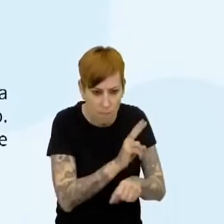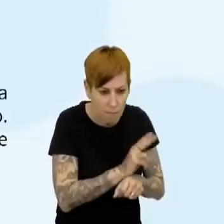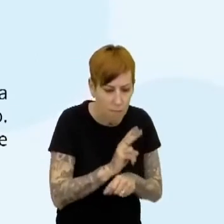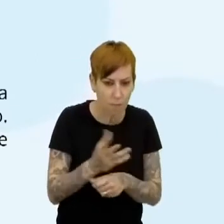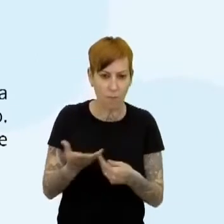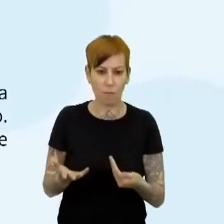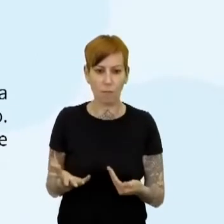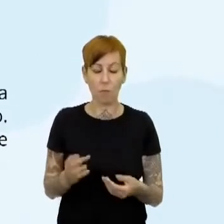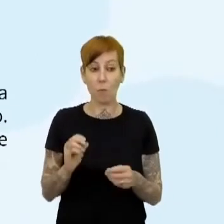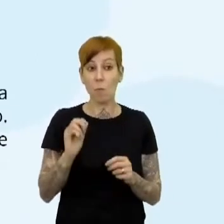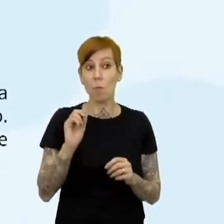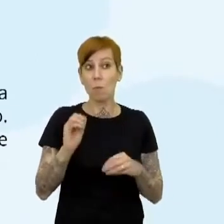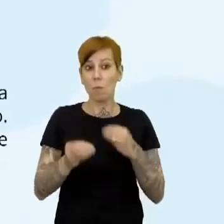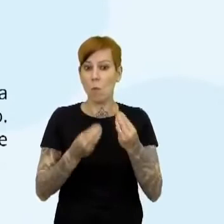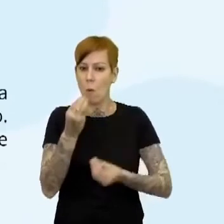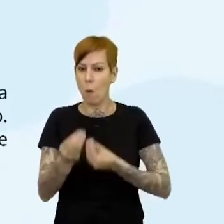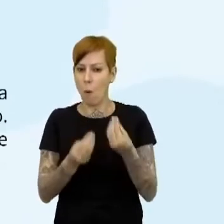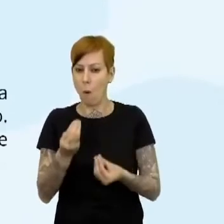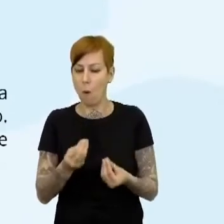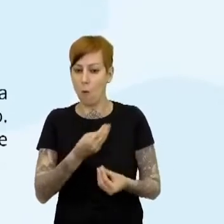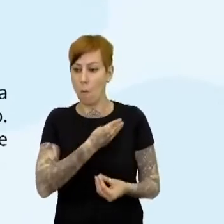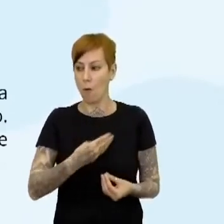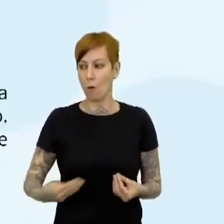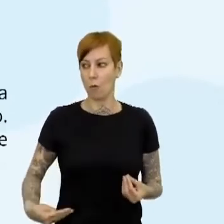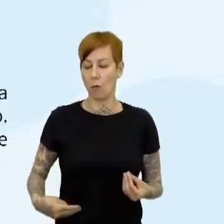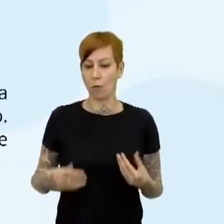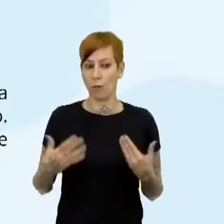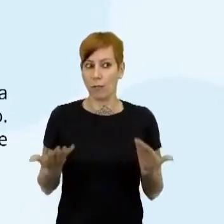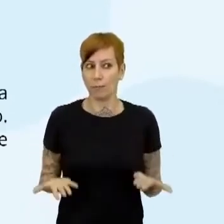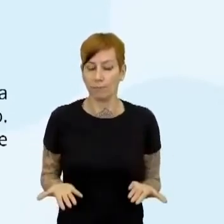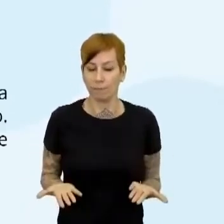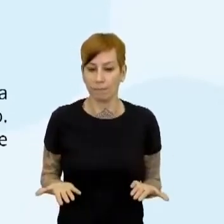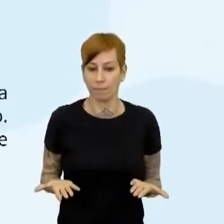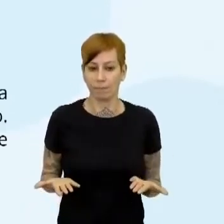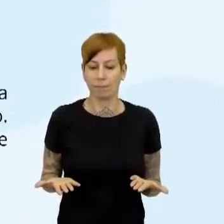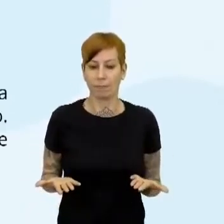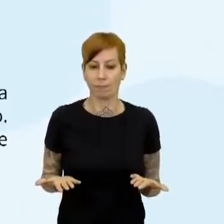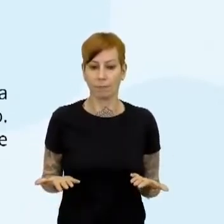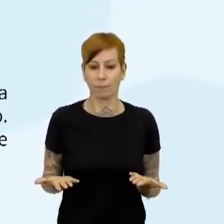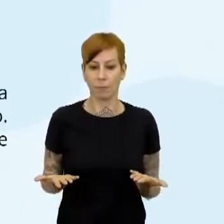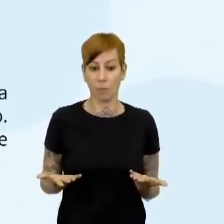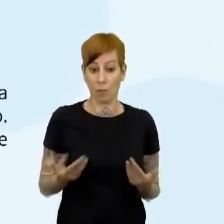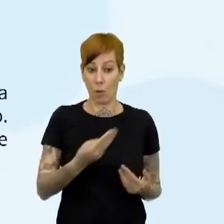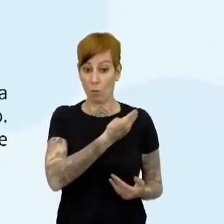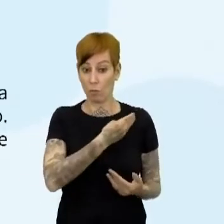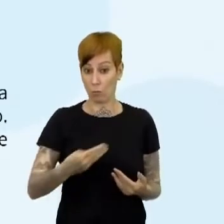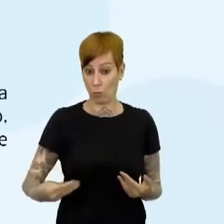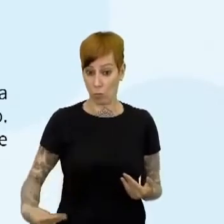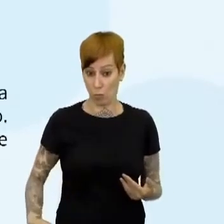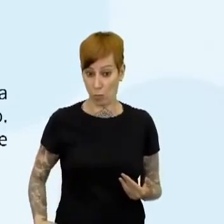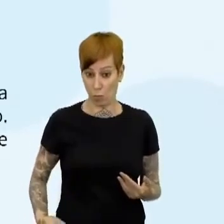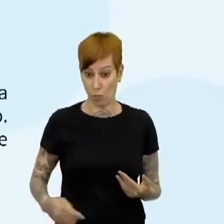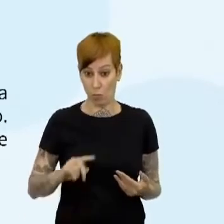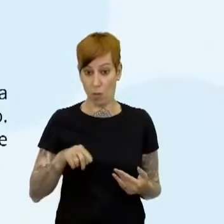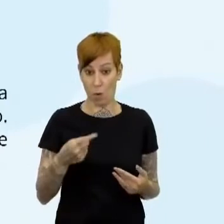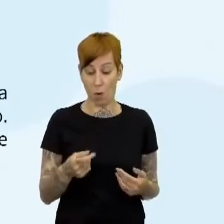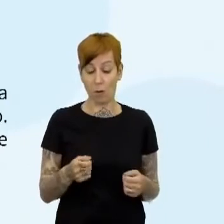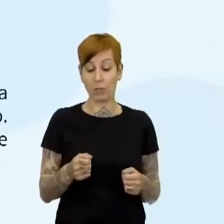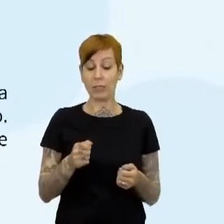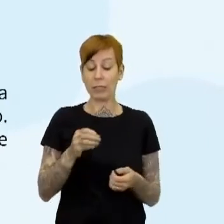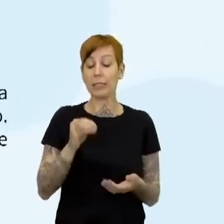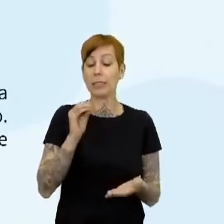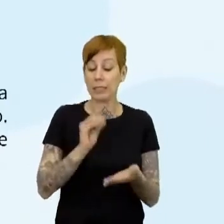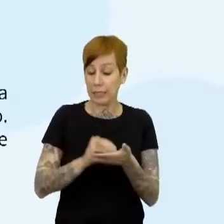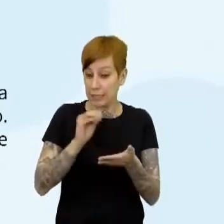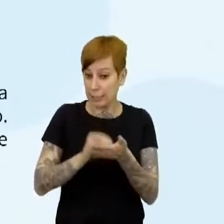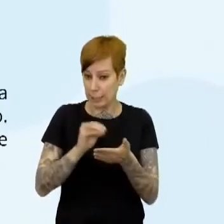governo a esse ano de contestações, o ano de 1953? A reação foi, após tentativas de repressão,